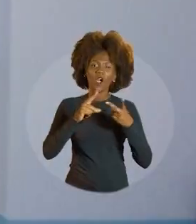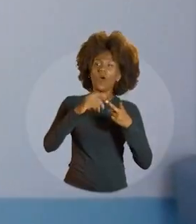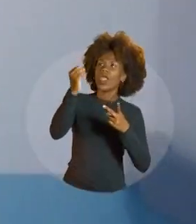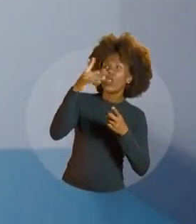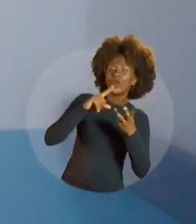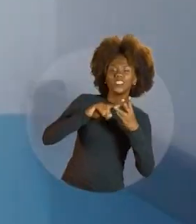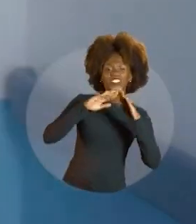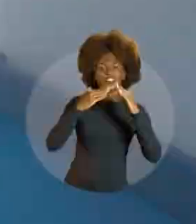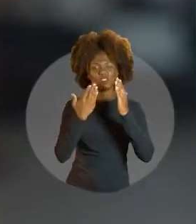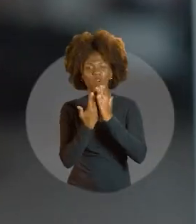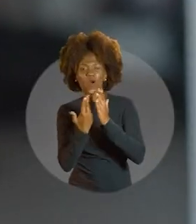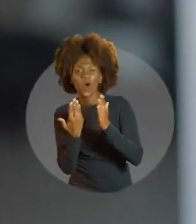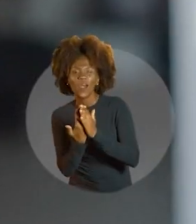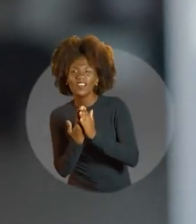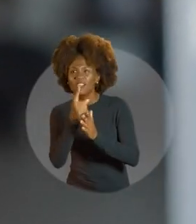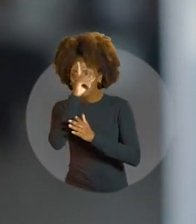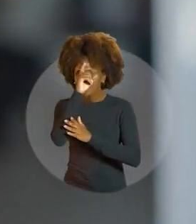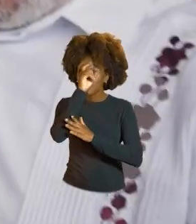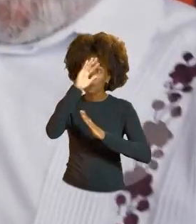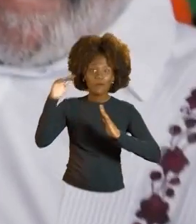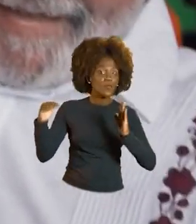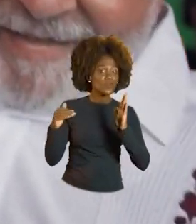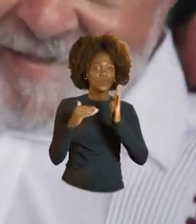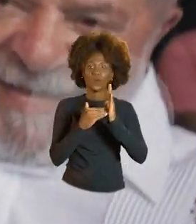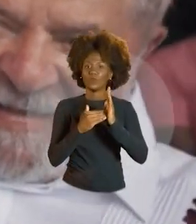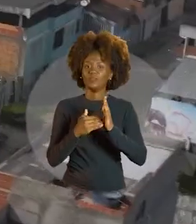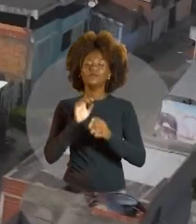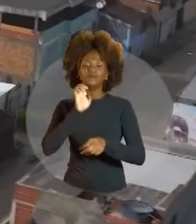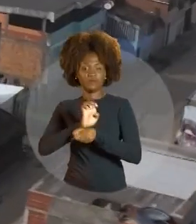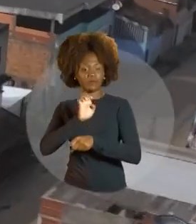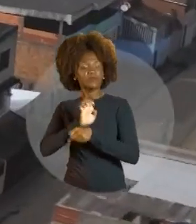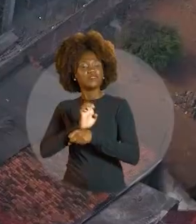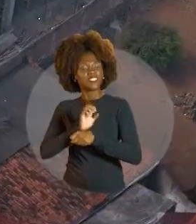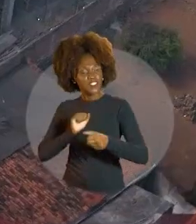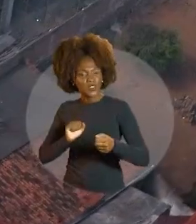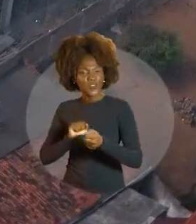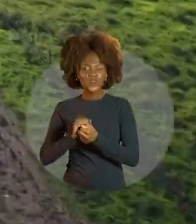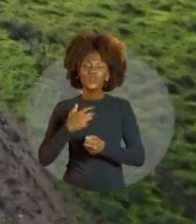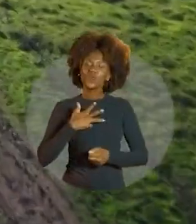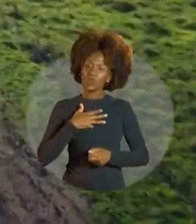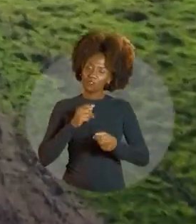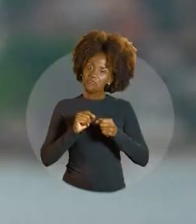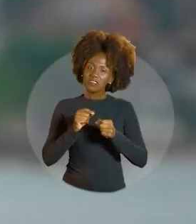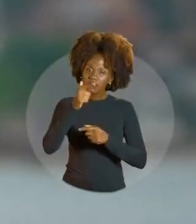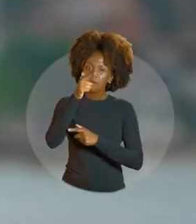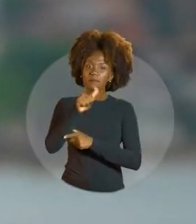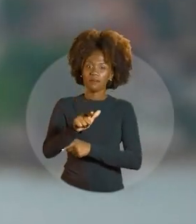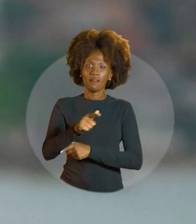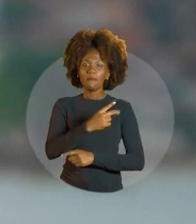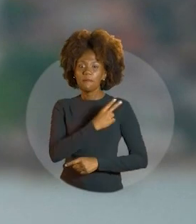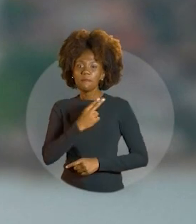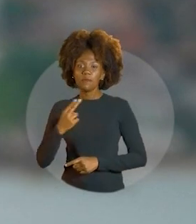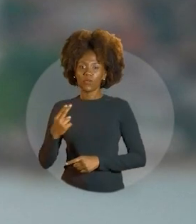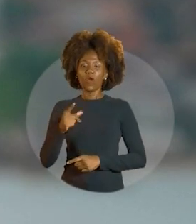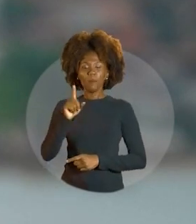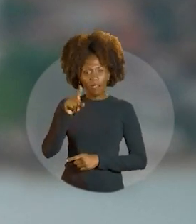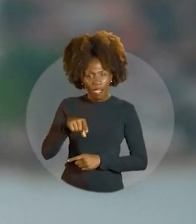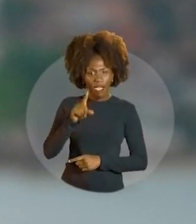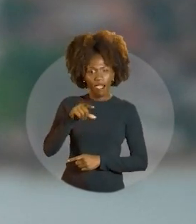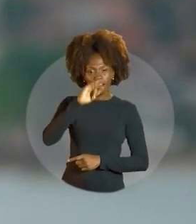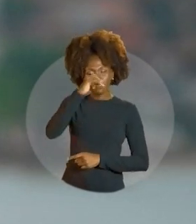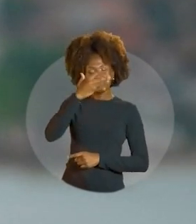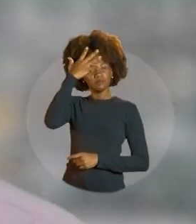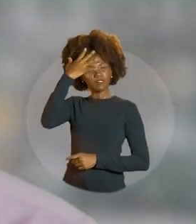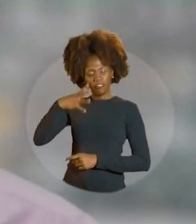estradas e hospitais para todo o Estado. E ao lado de Lula, vou fazer ainda mais. Meu nome é Jerônimo. Sou